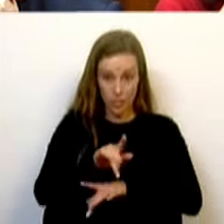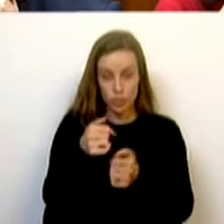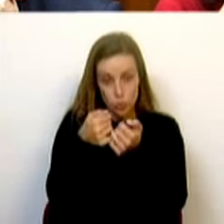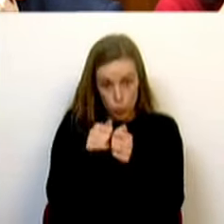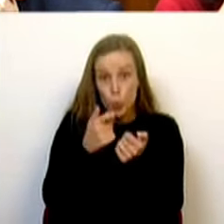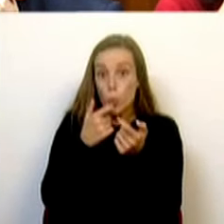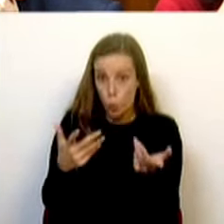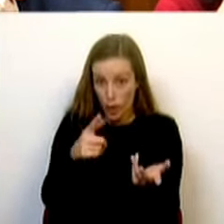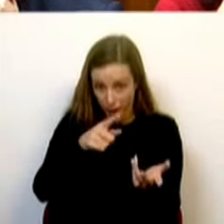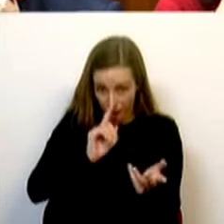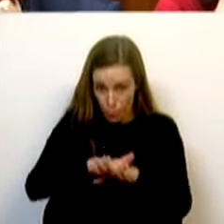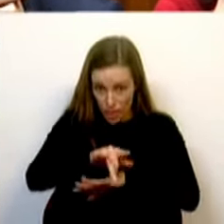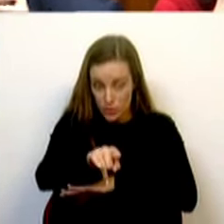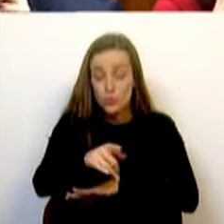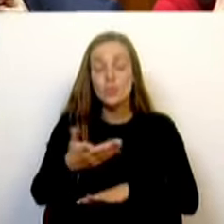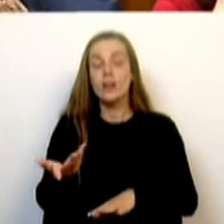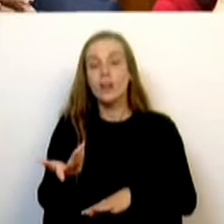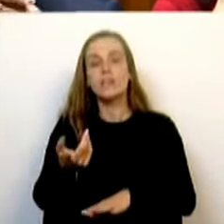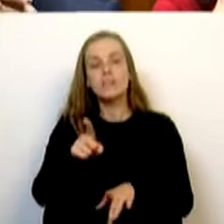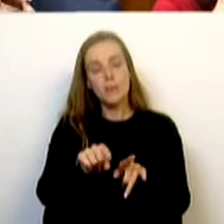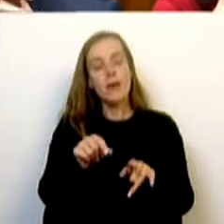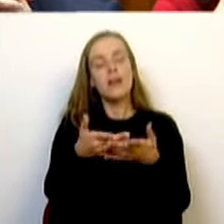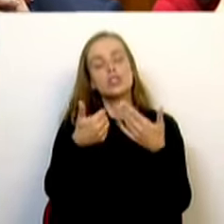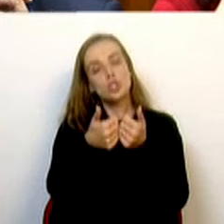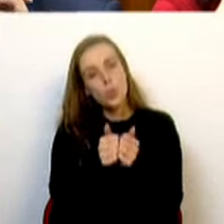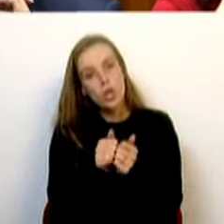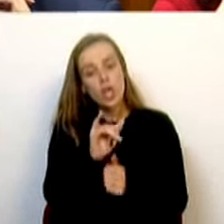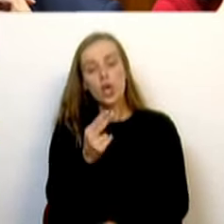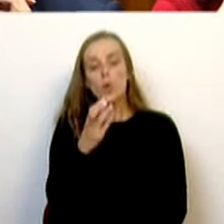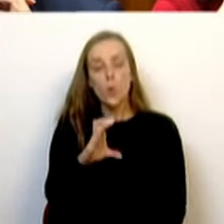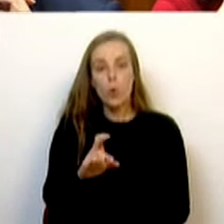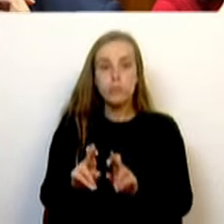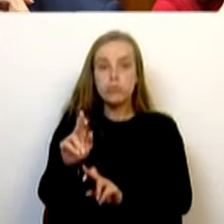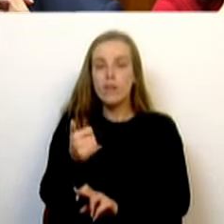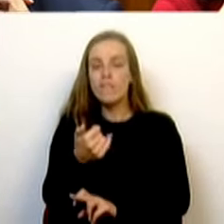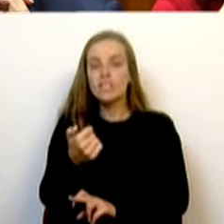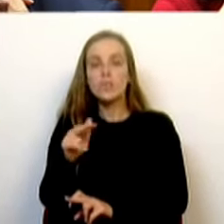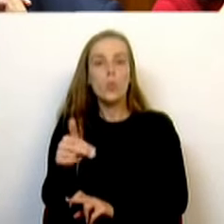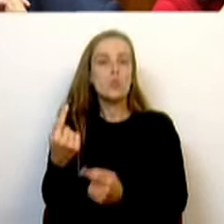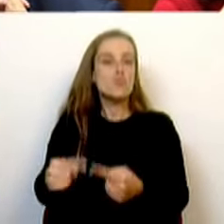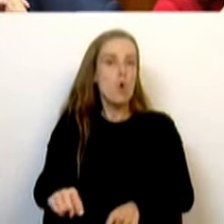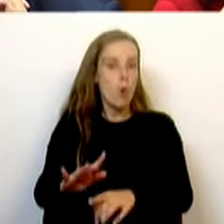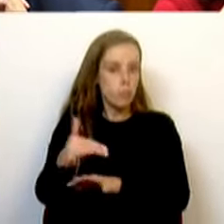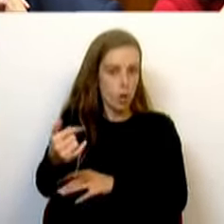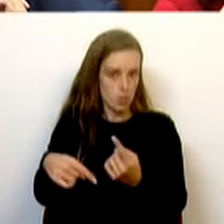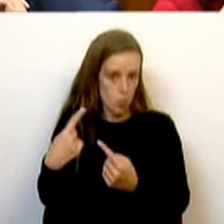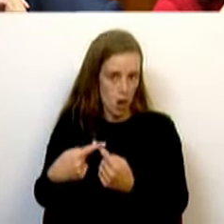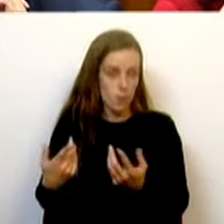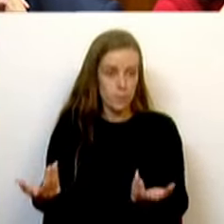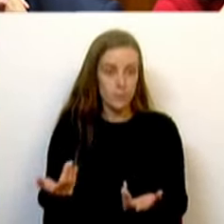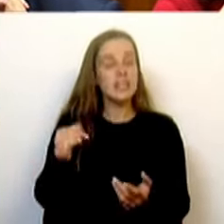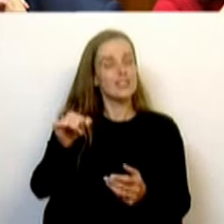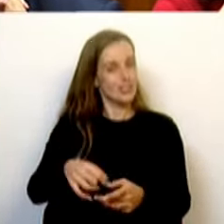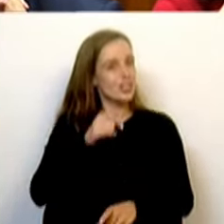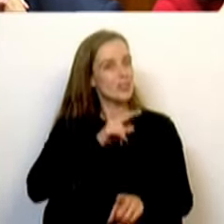esconder isto tudo que, se quiseram também esconder, que o IUC só aumentava 25 euros no próximo ano. Sim,